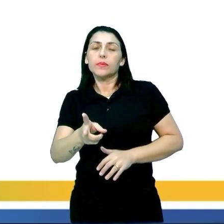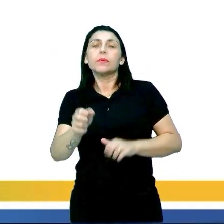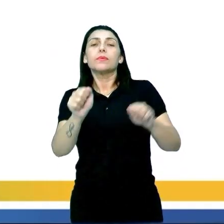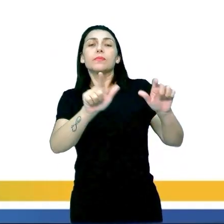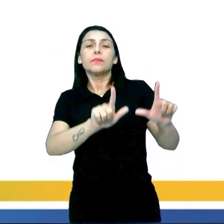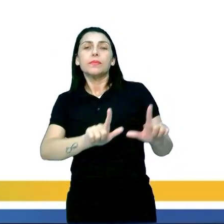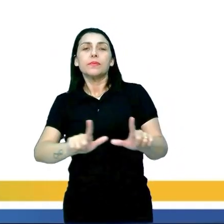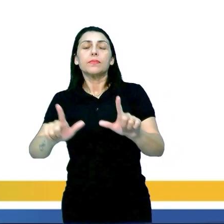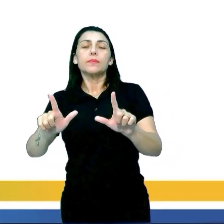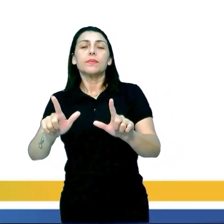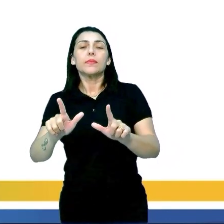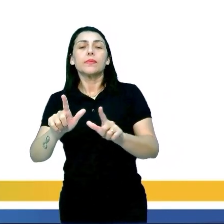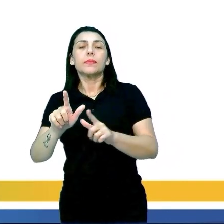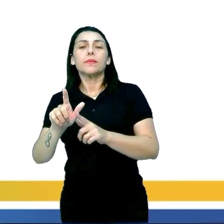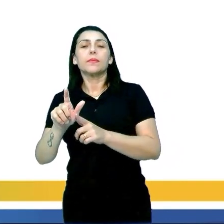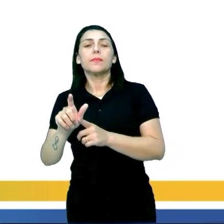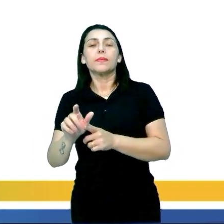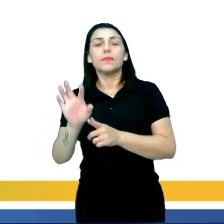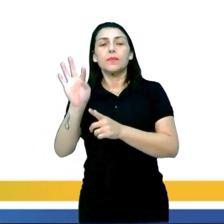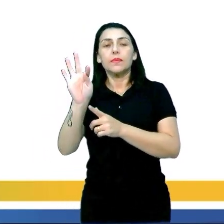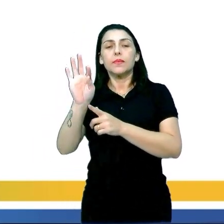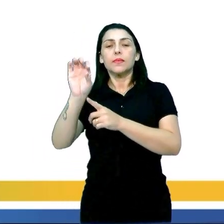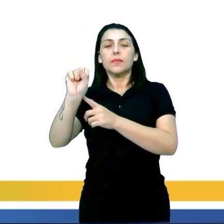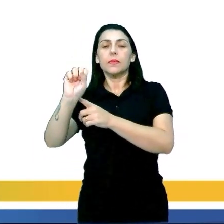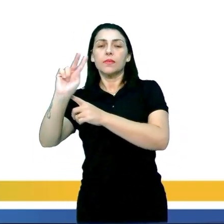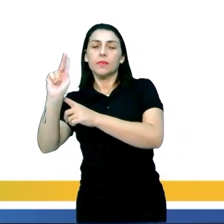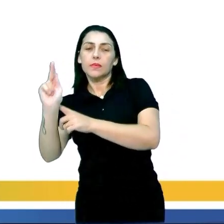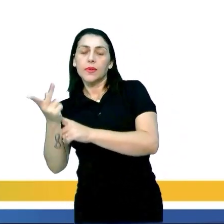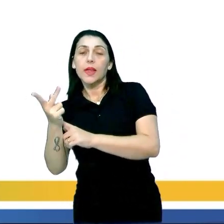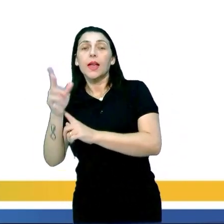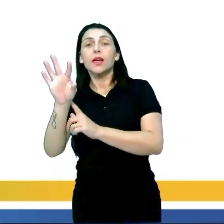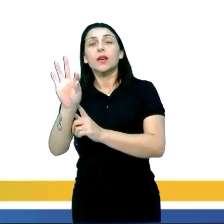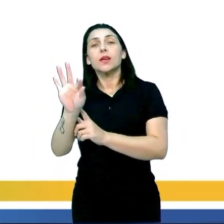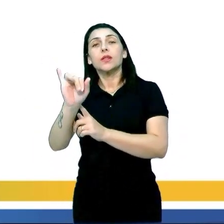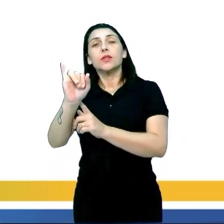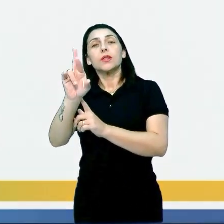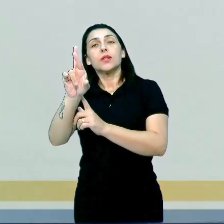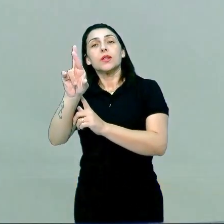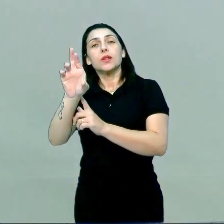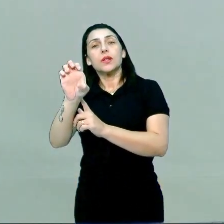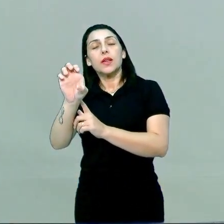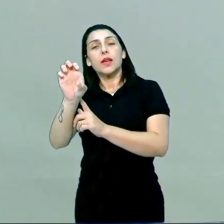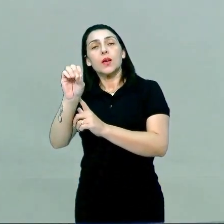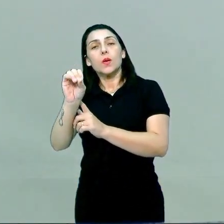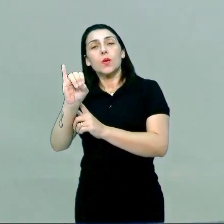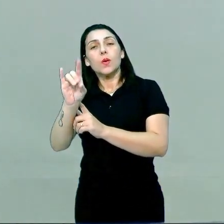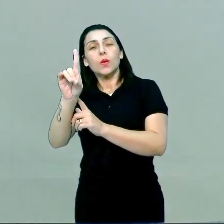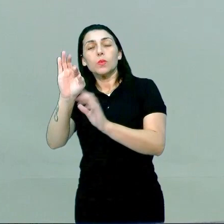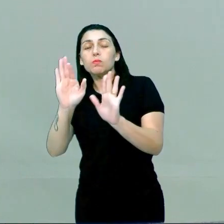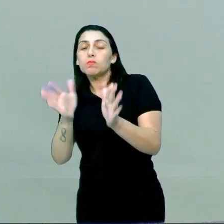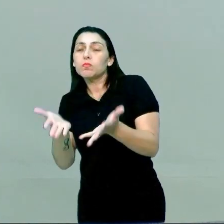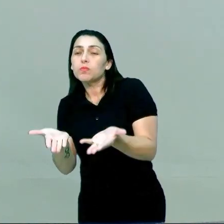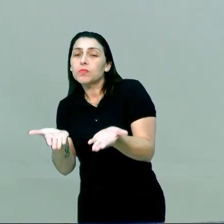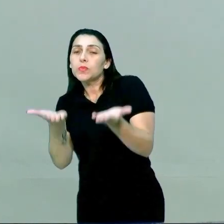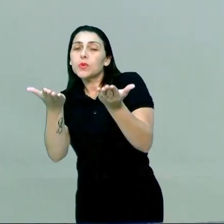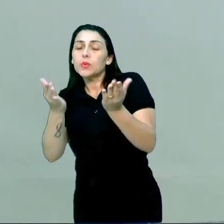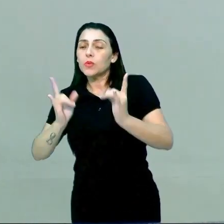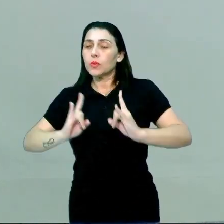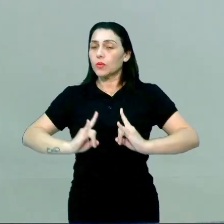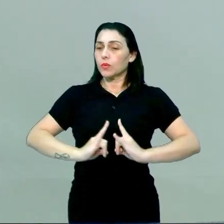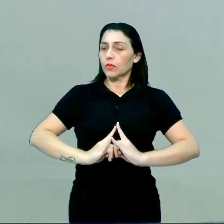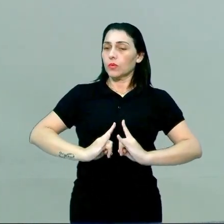o TSH, que vai atuar aí na tireoide, tá certo? Vai ajudar ele a estimular os seus